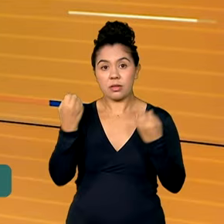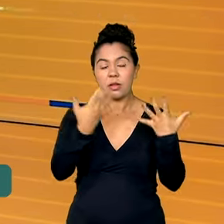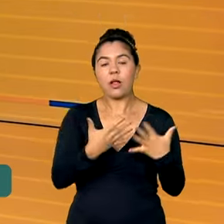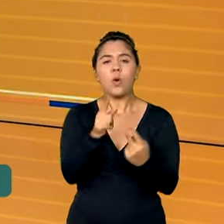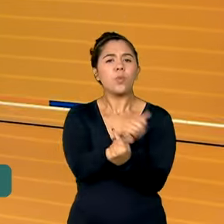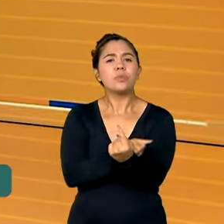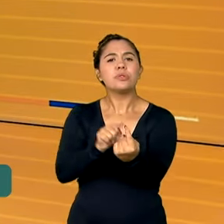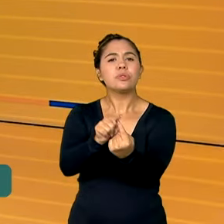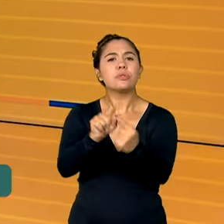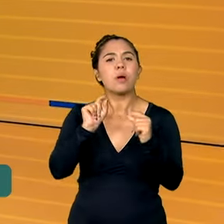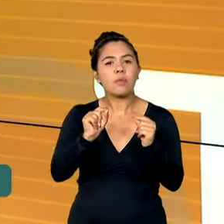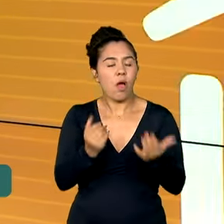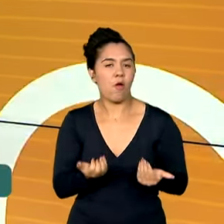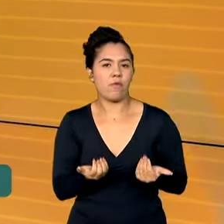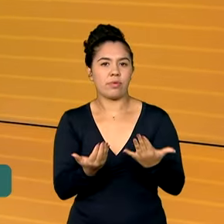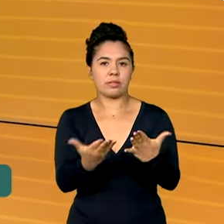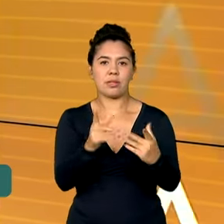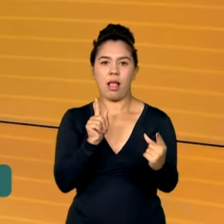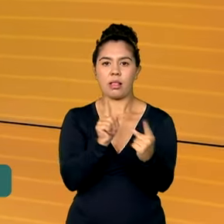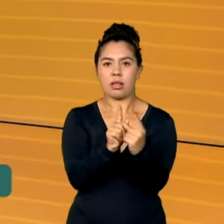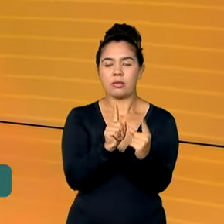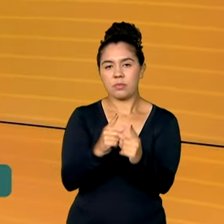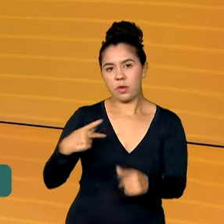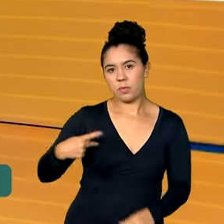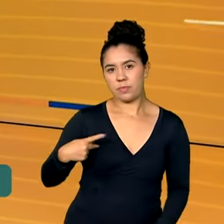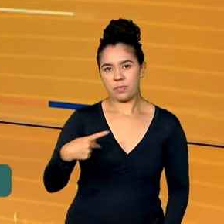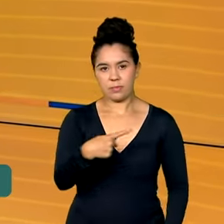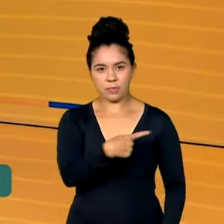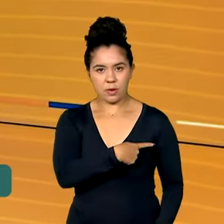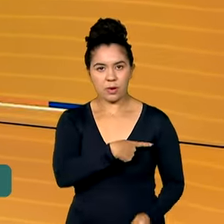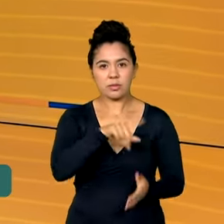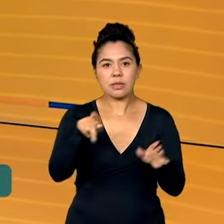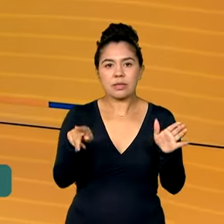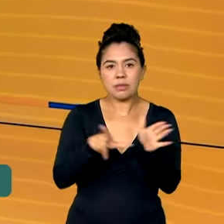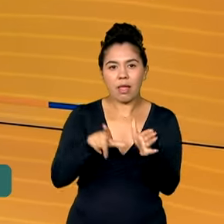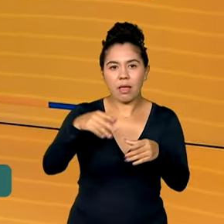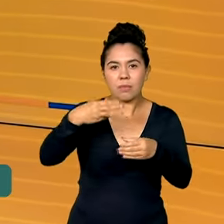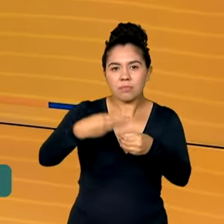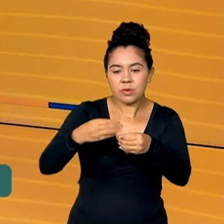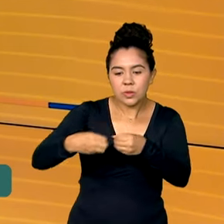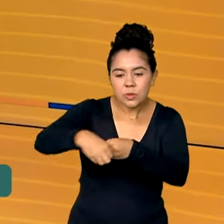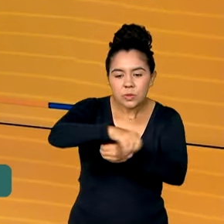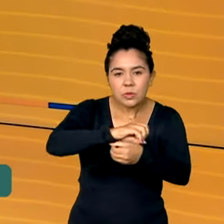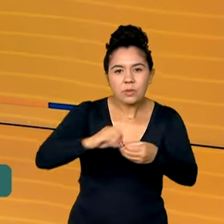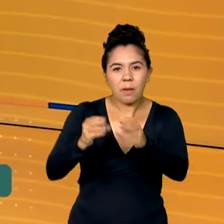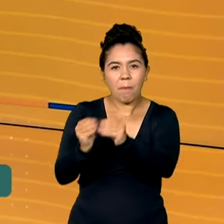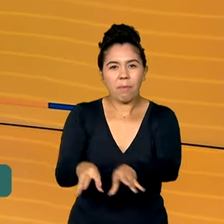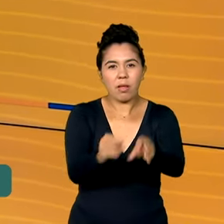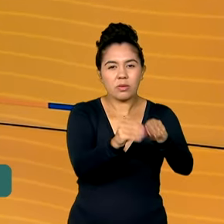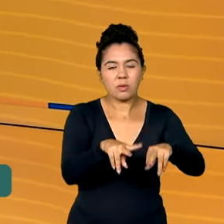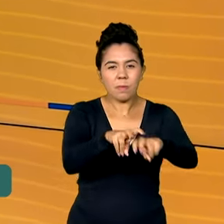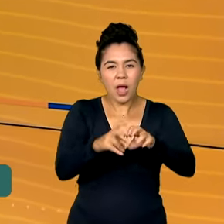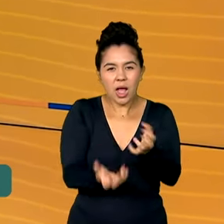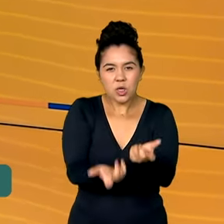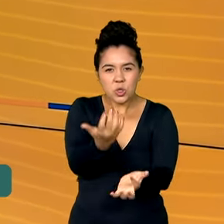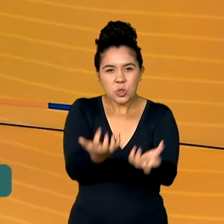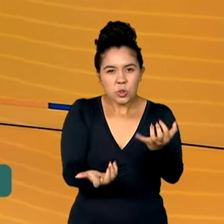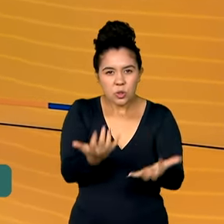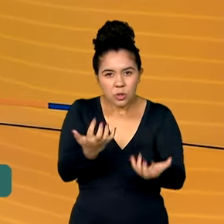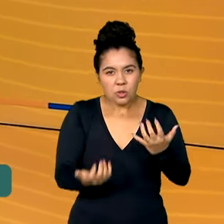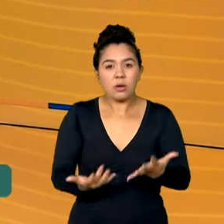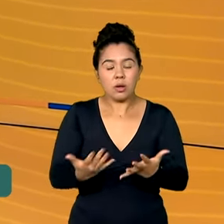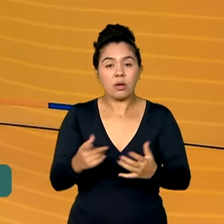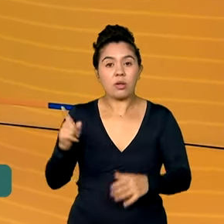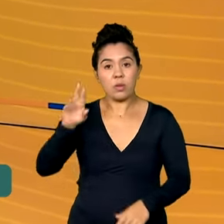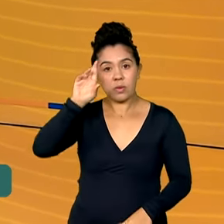reforçar os atendimentos nas unidades básicas de saúde nos locais afetados pelo fogo. O coordenador da Força Nacional do SUS